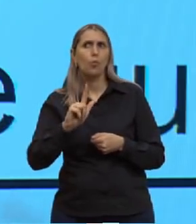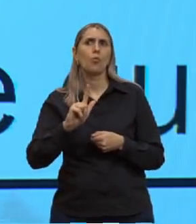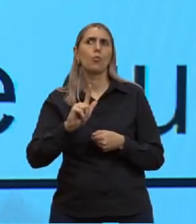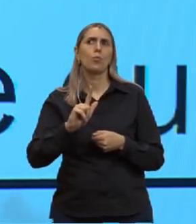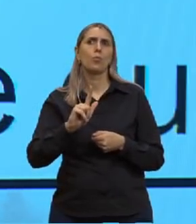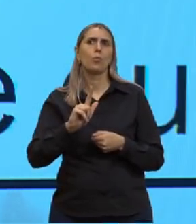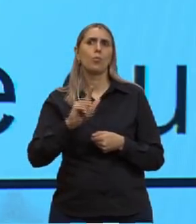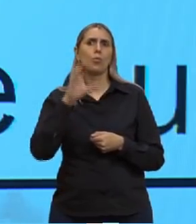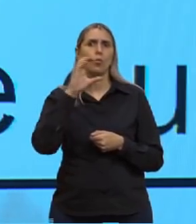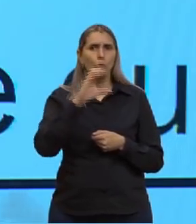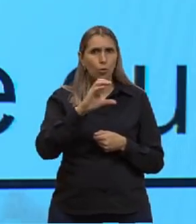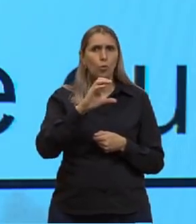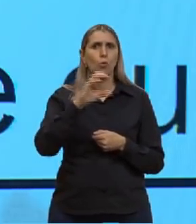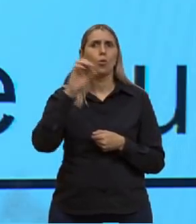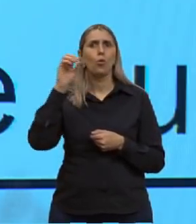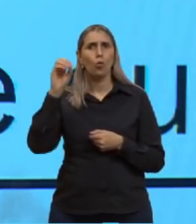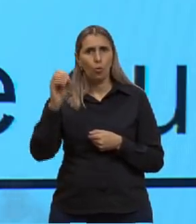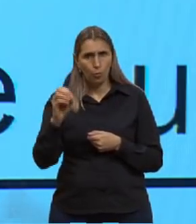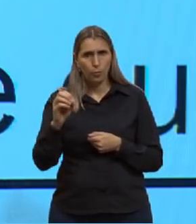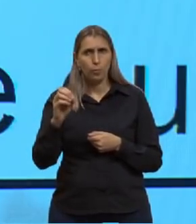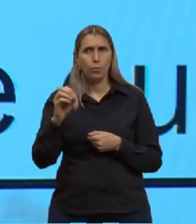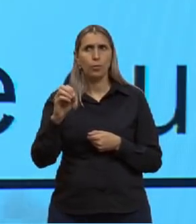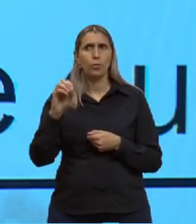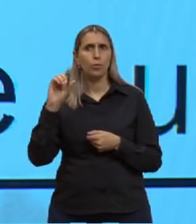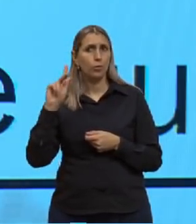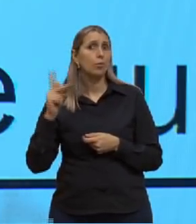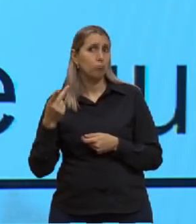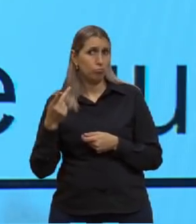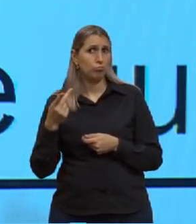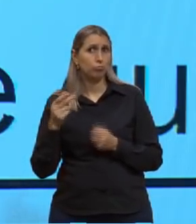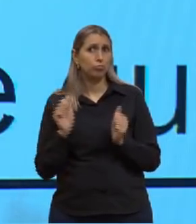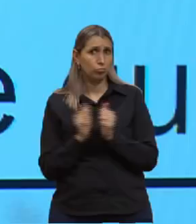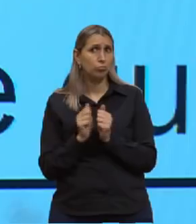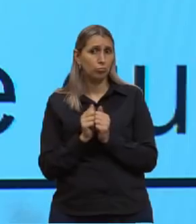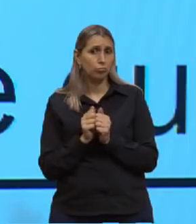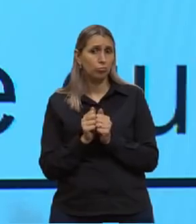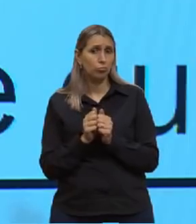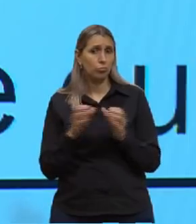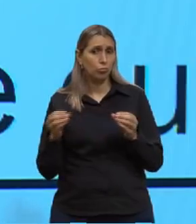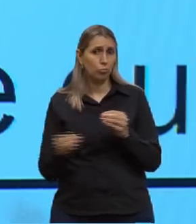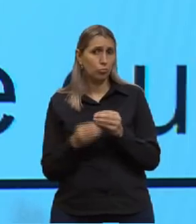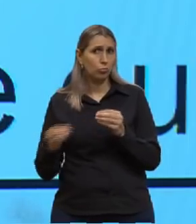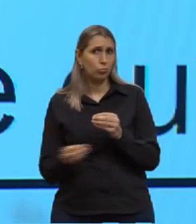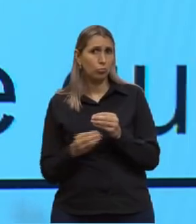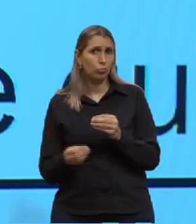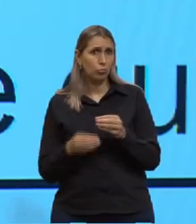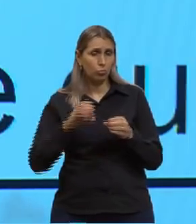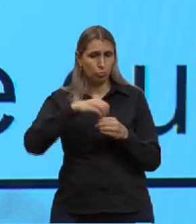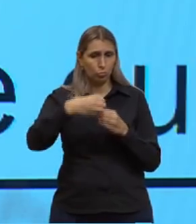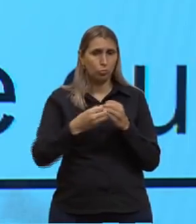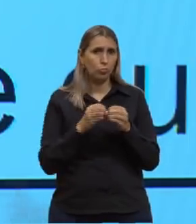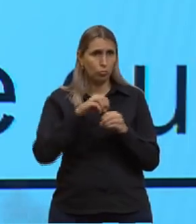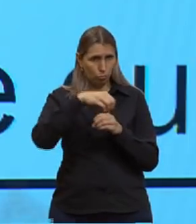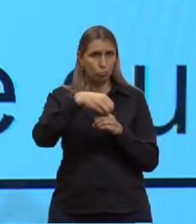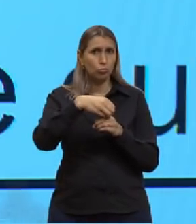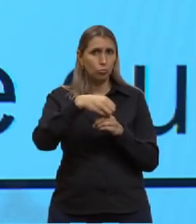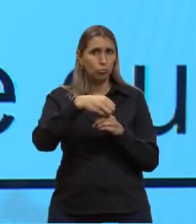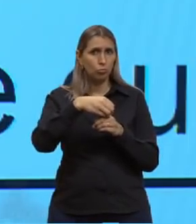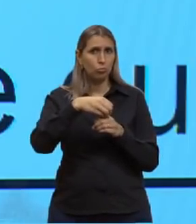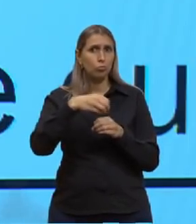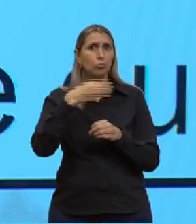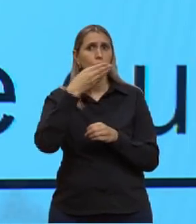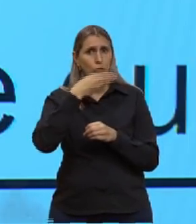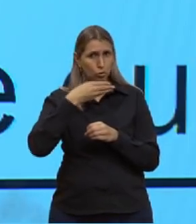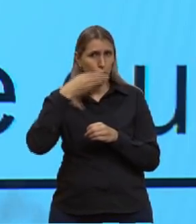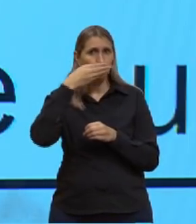novo, carbono, oxigênio e hidrogênio. Formando aqui, então, essa nossa molécula de glicose,